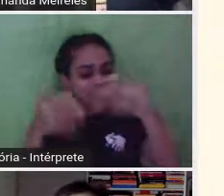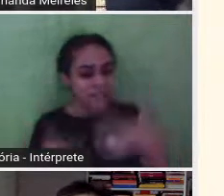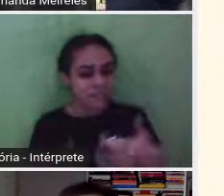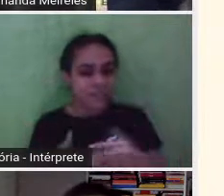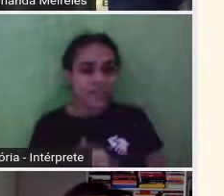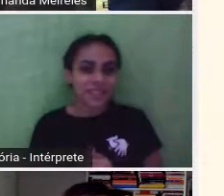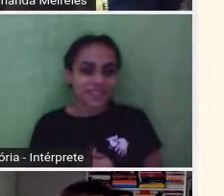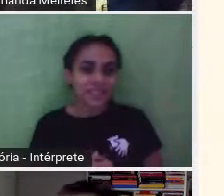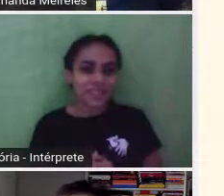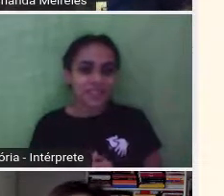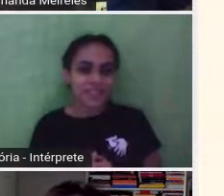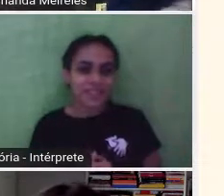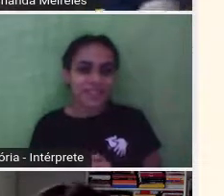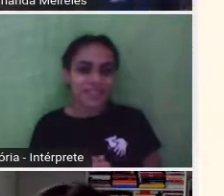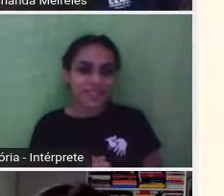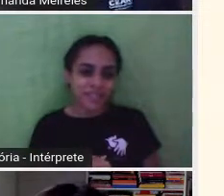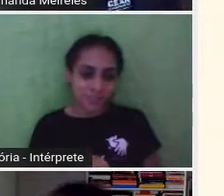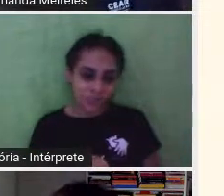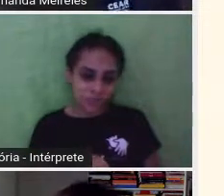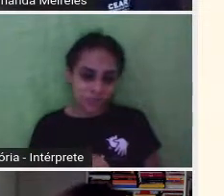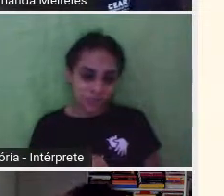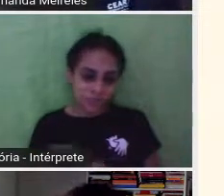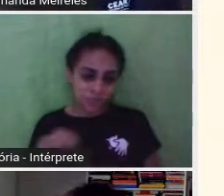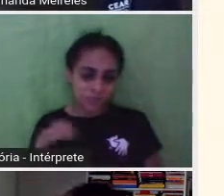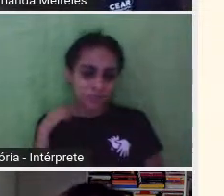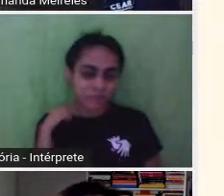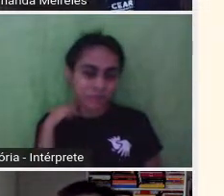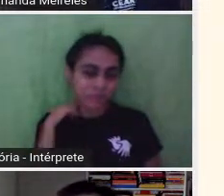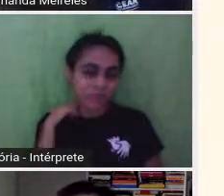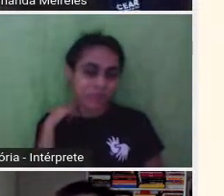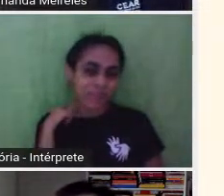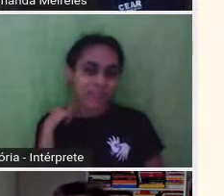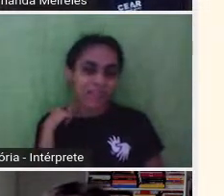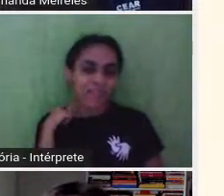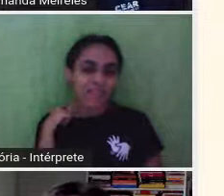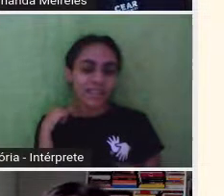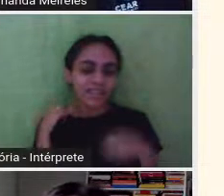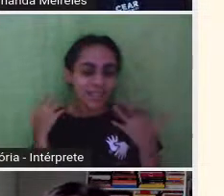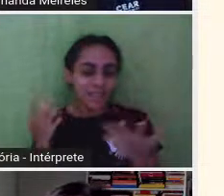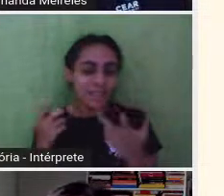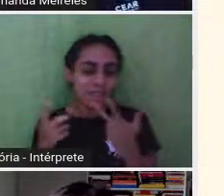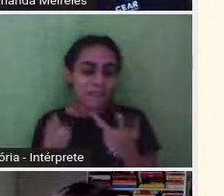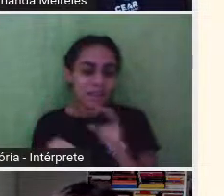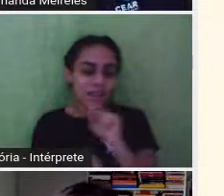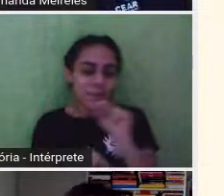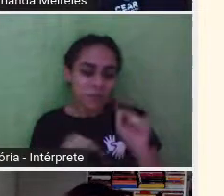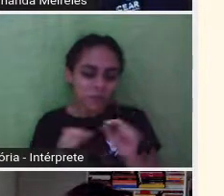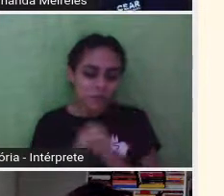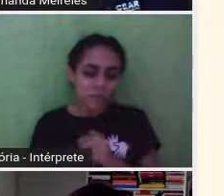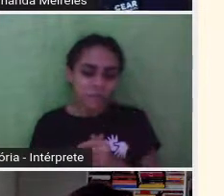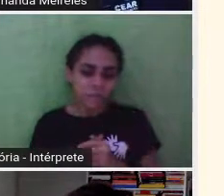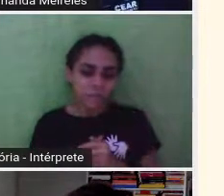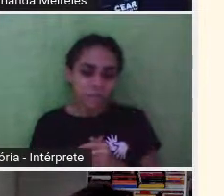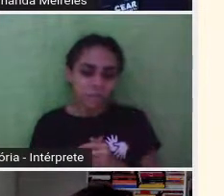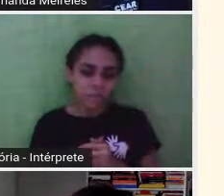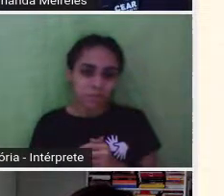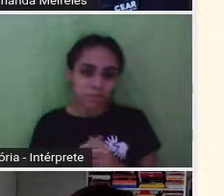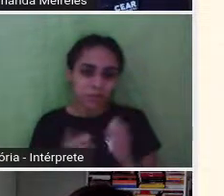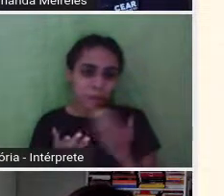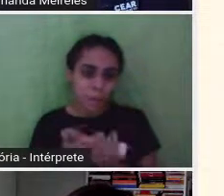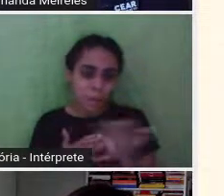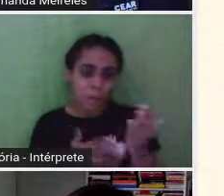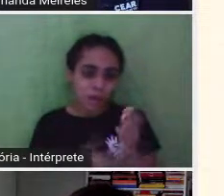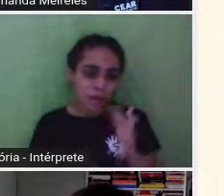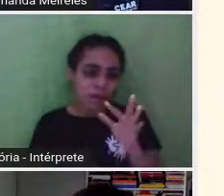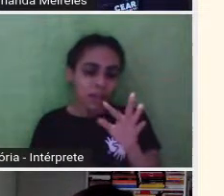Eu misturando, gente, misturando com o Tiririca, que ele começa... Tiririca não fala